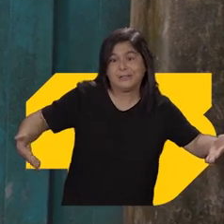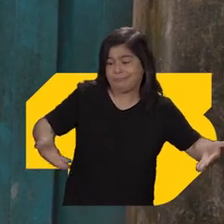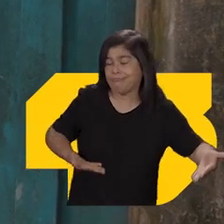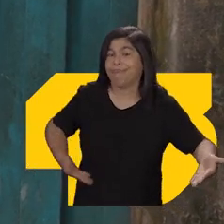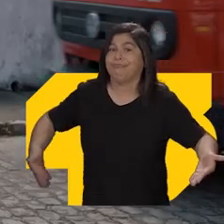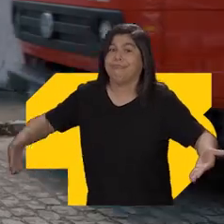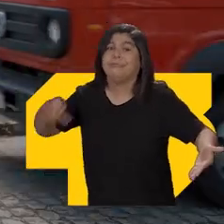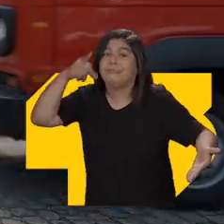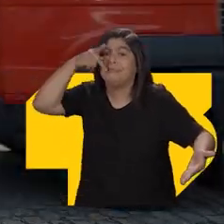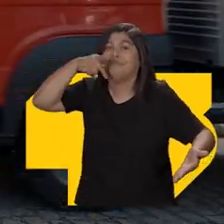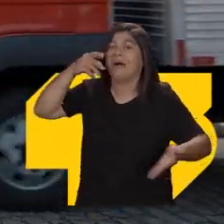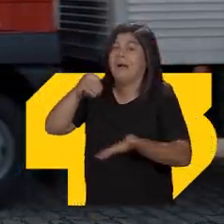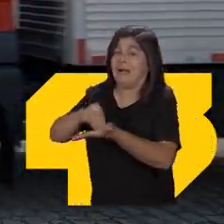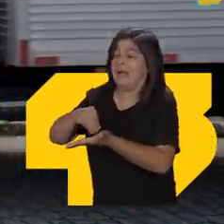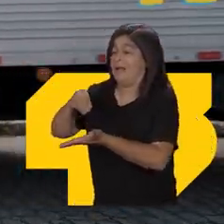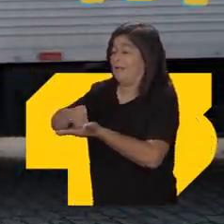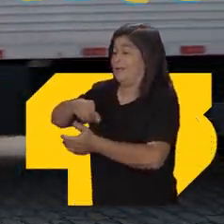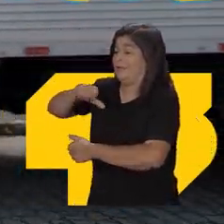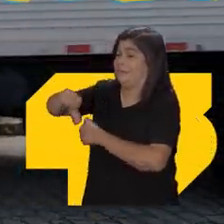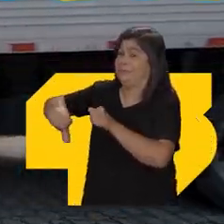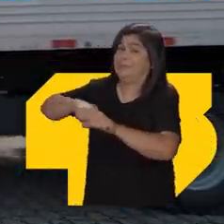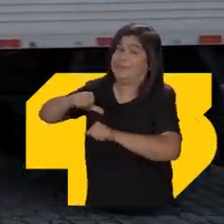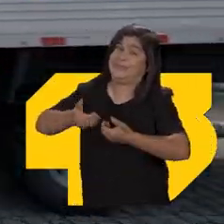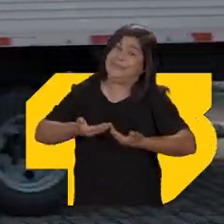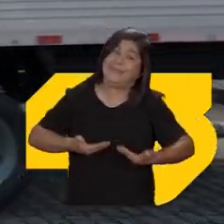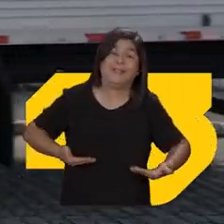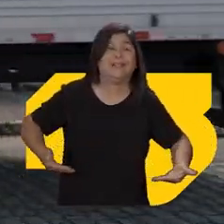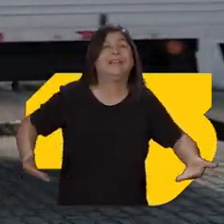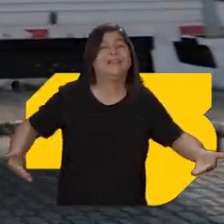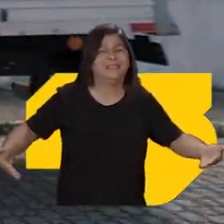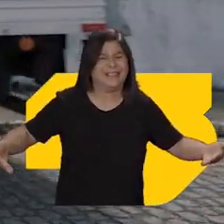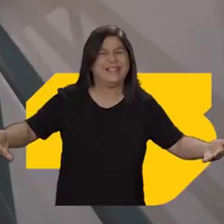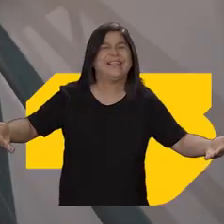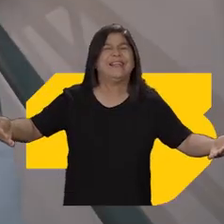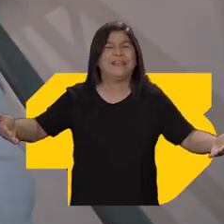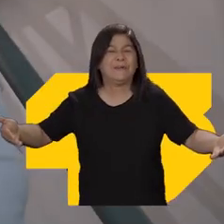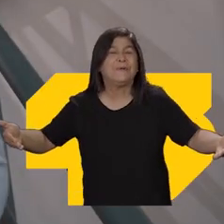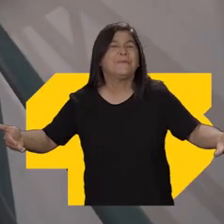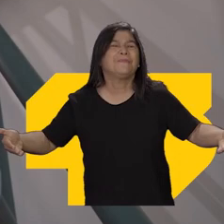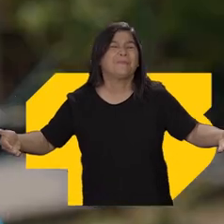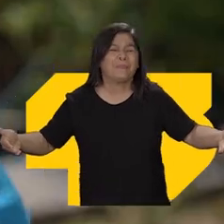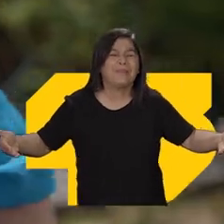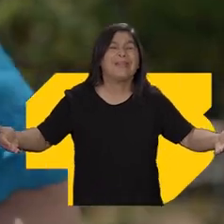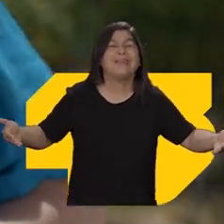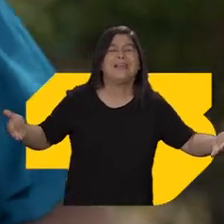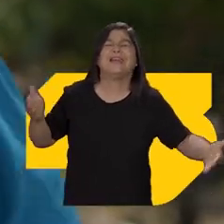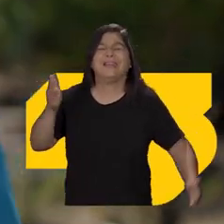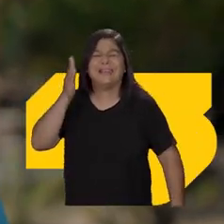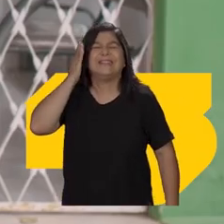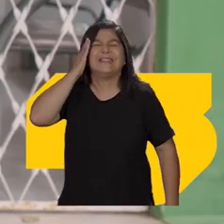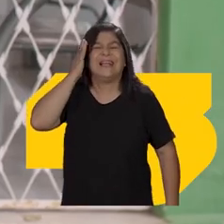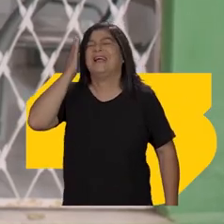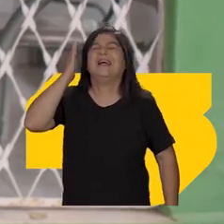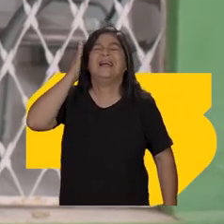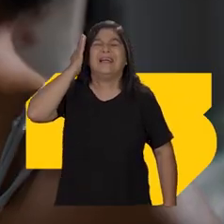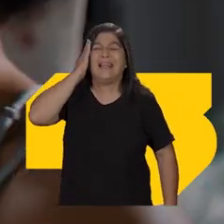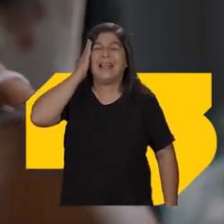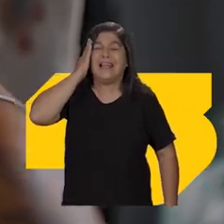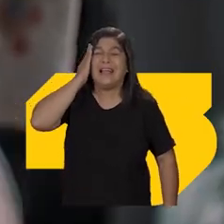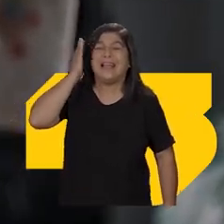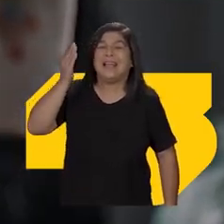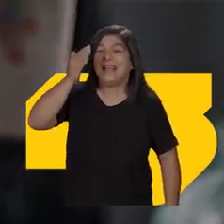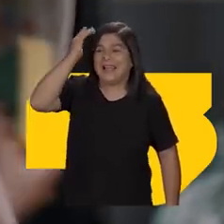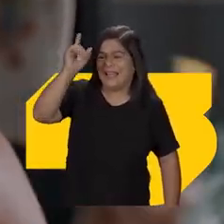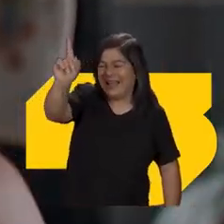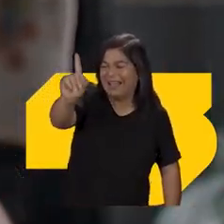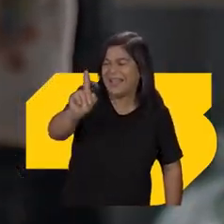repare É que tem muita coisa aqui precisando mudar Eu sei que você veio pra